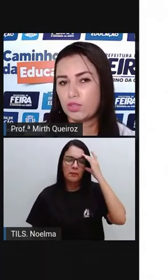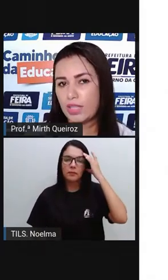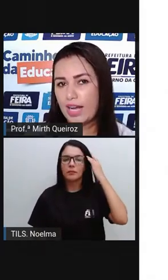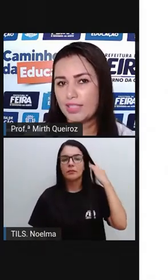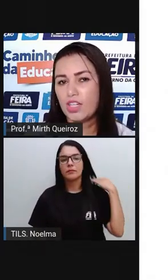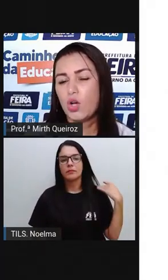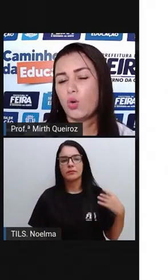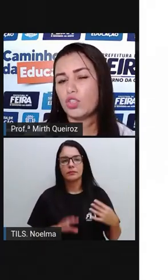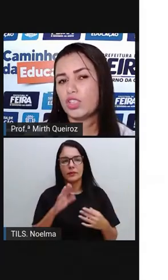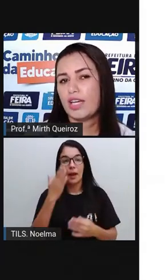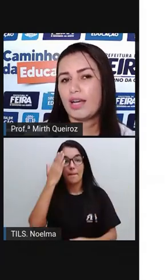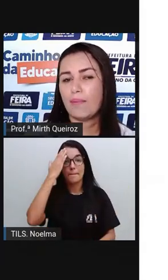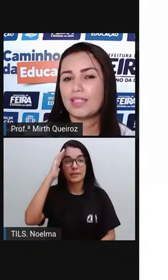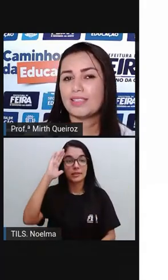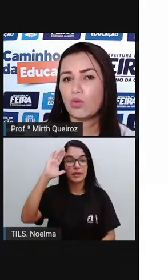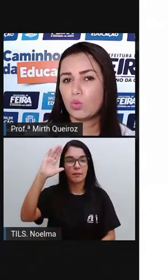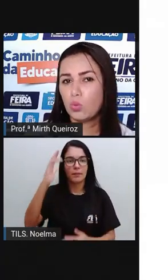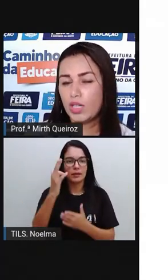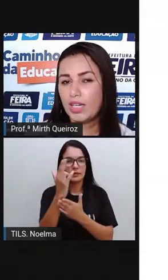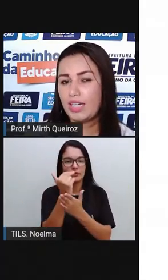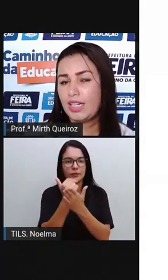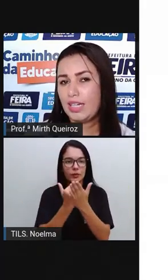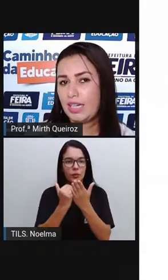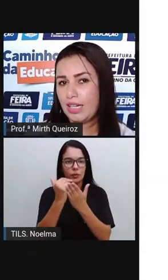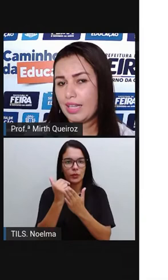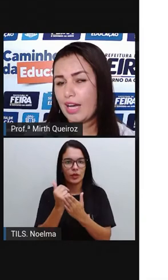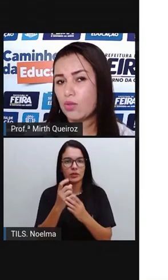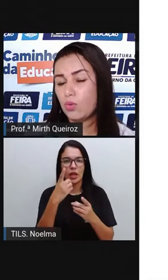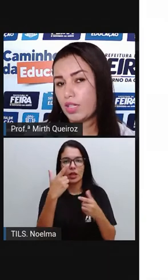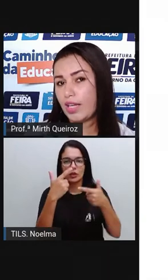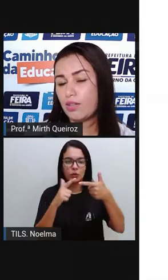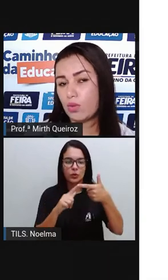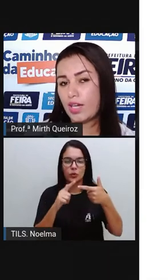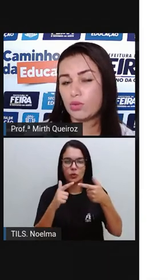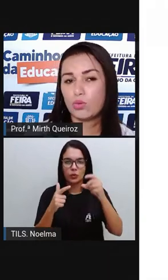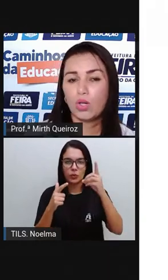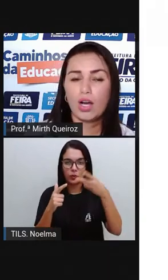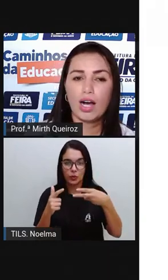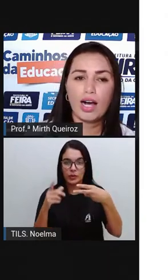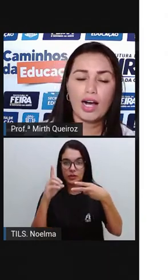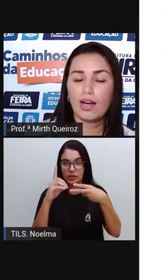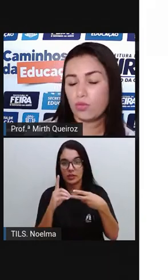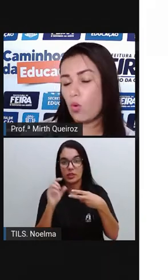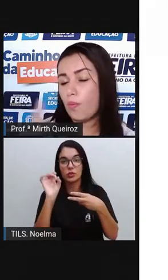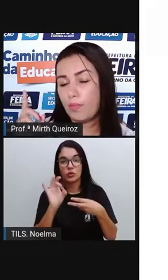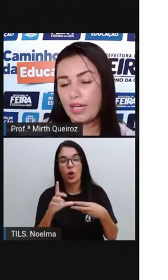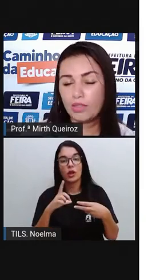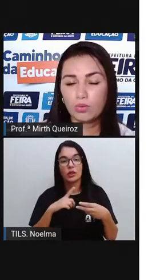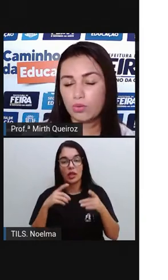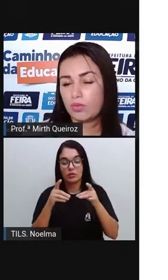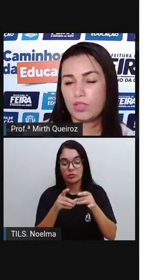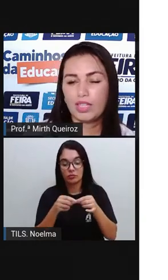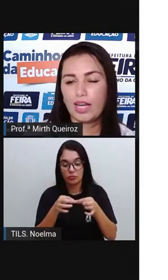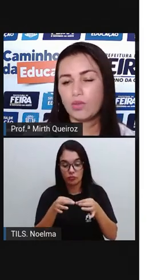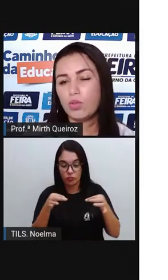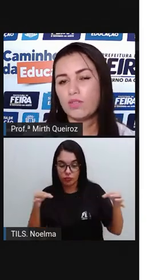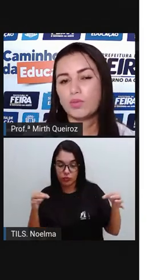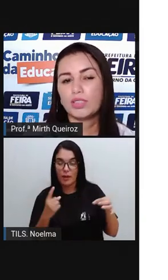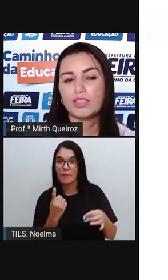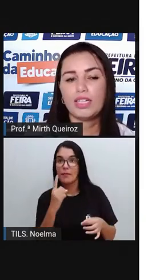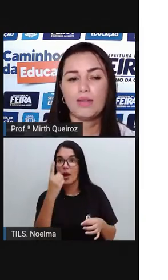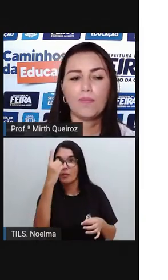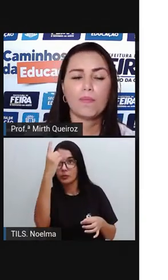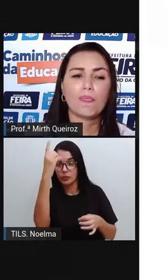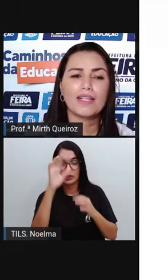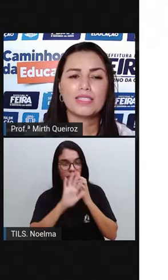bidimensionais, onde tem apenas altura e largura, né? No caso, comprimento e largura,